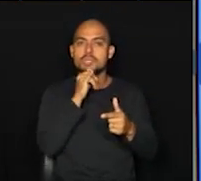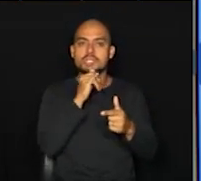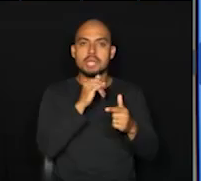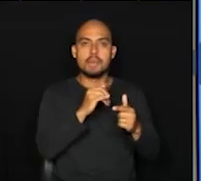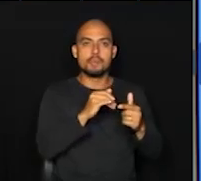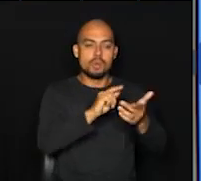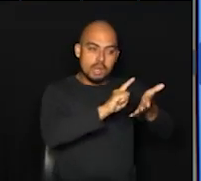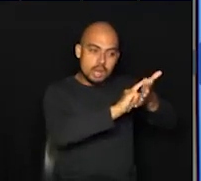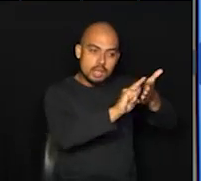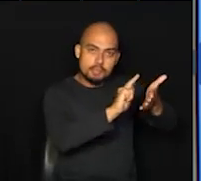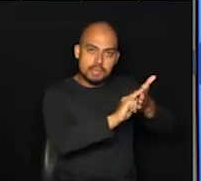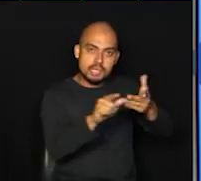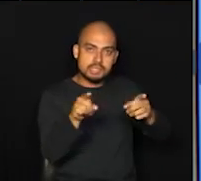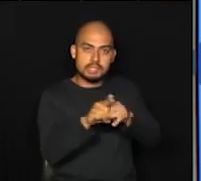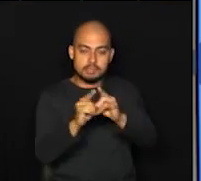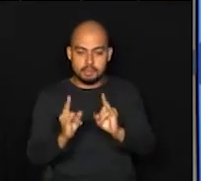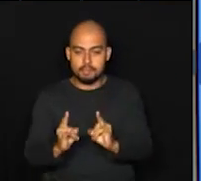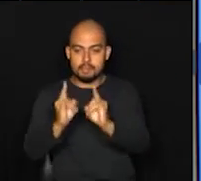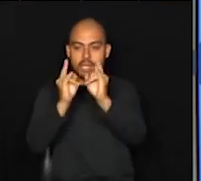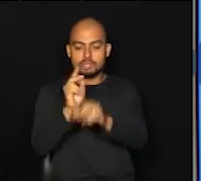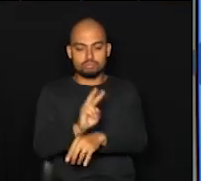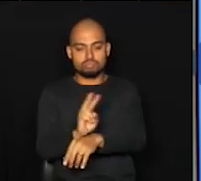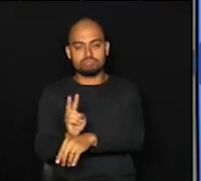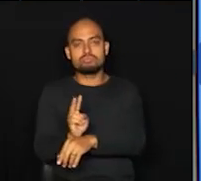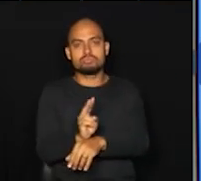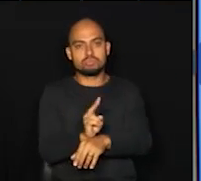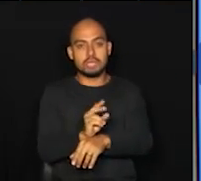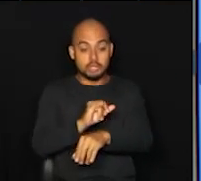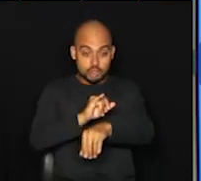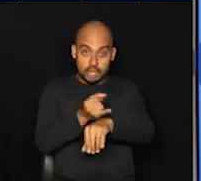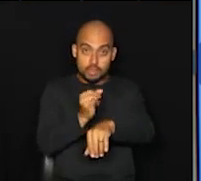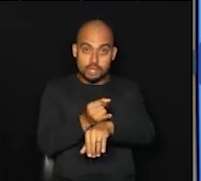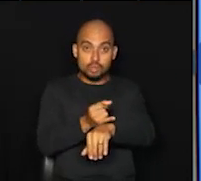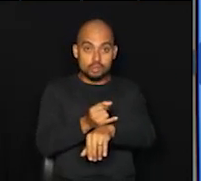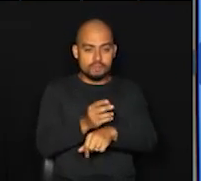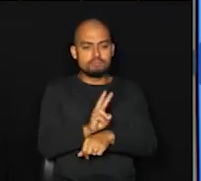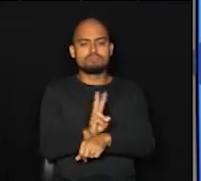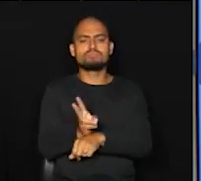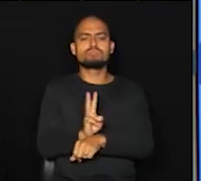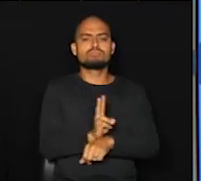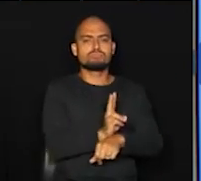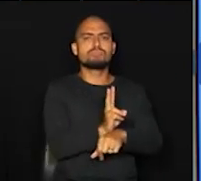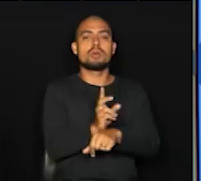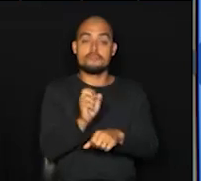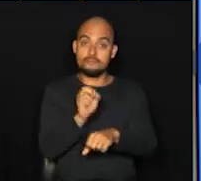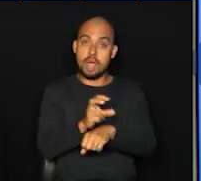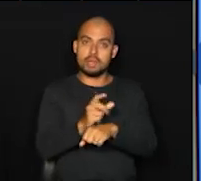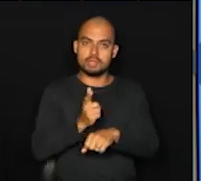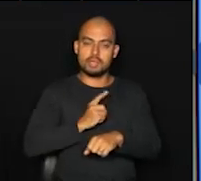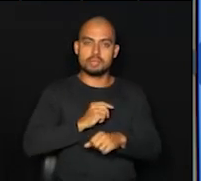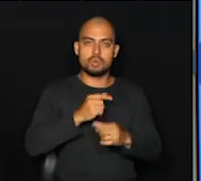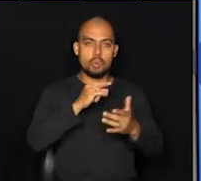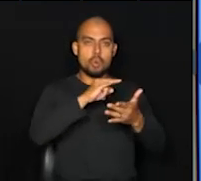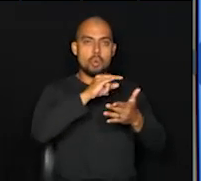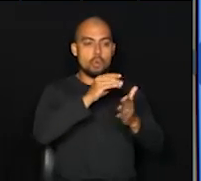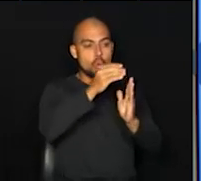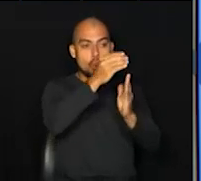e também Jaguariúna para vigilantes. Os currículos também online pelo site